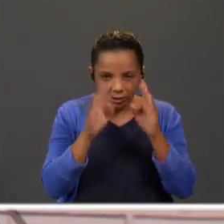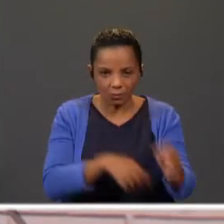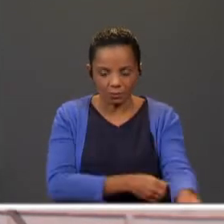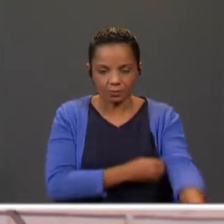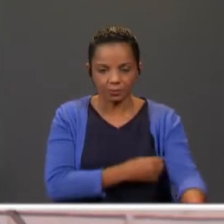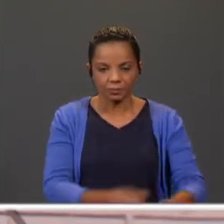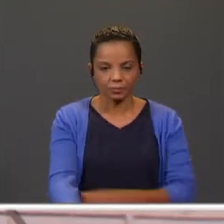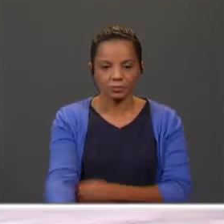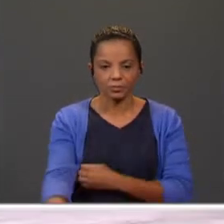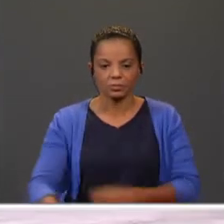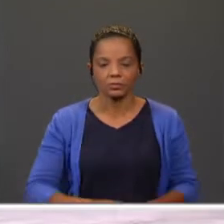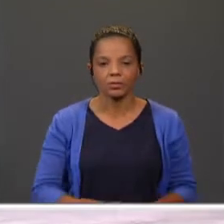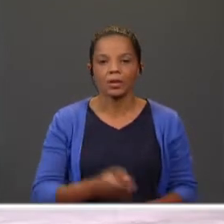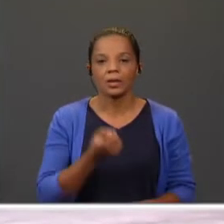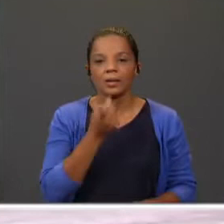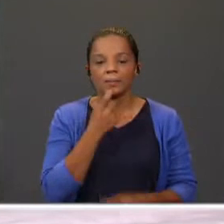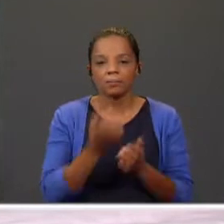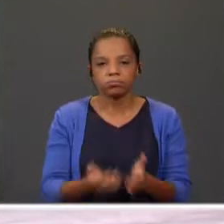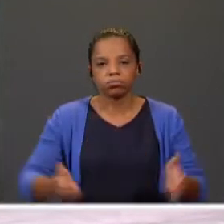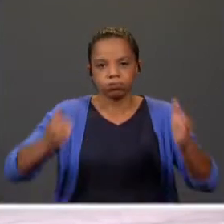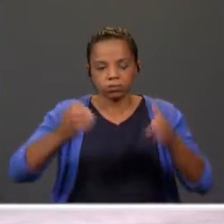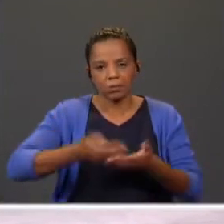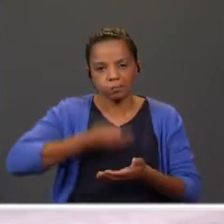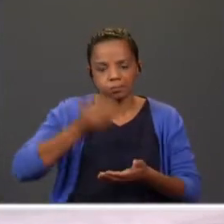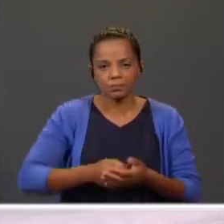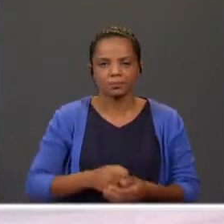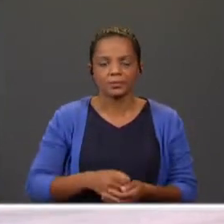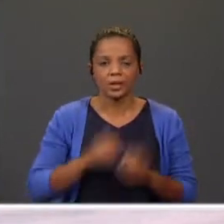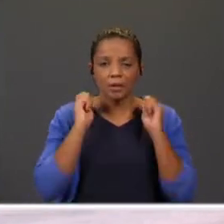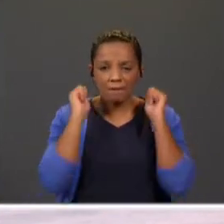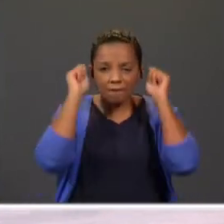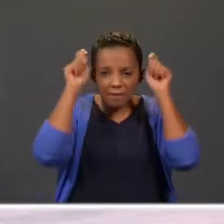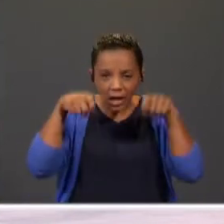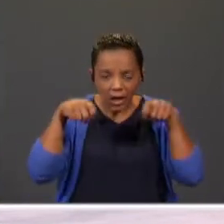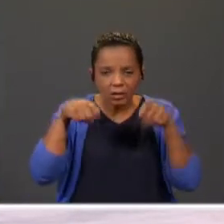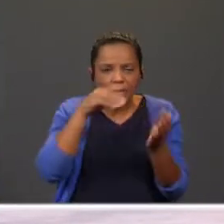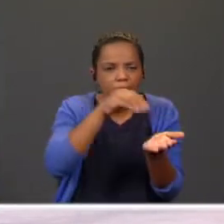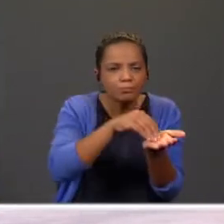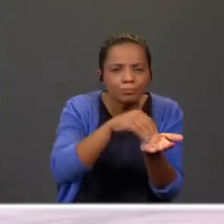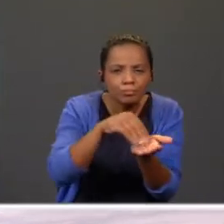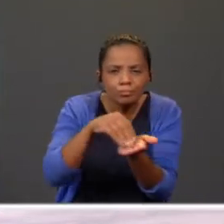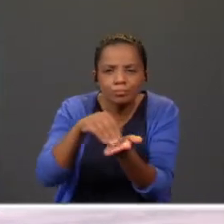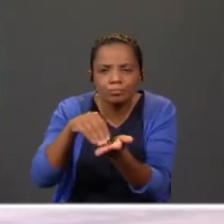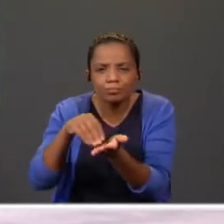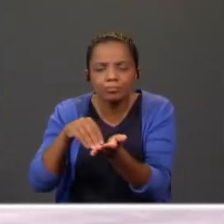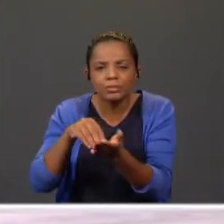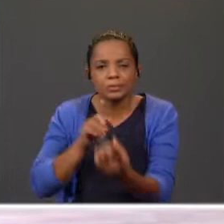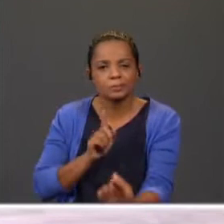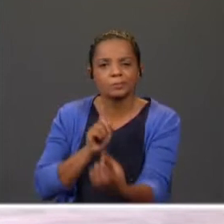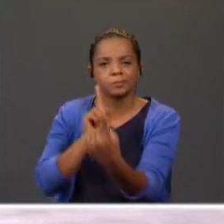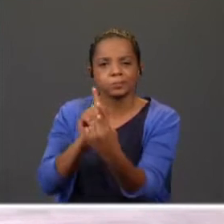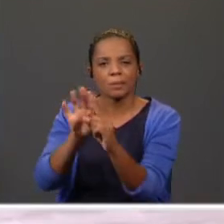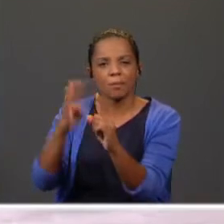O Caldo de Pedra Havia um frado que andava ao peditório. Chegou à porta de um